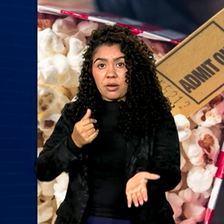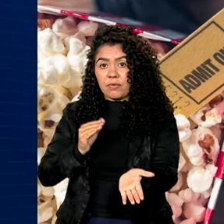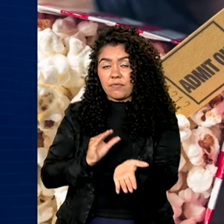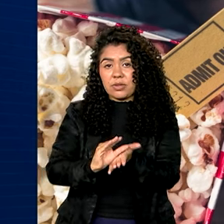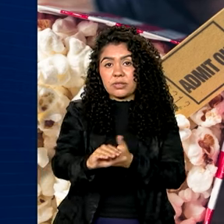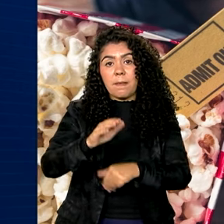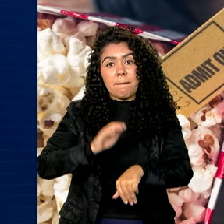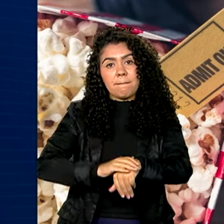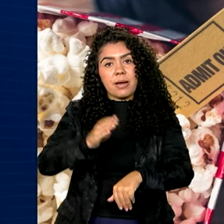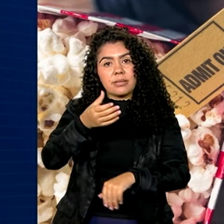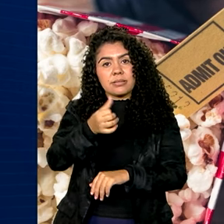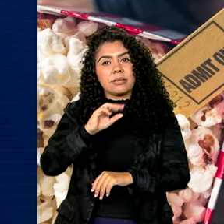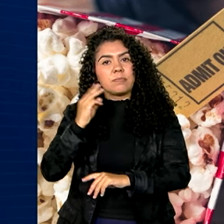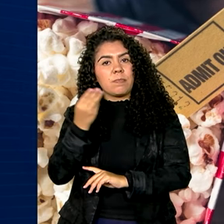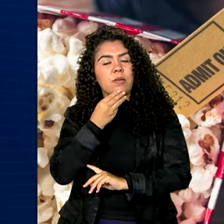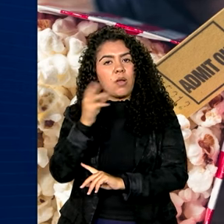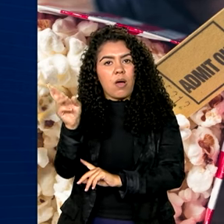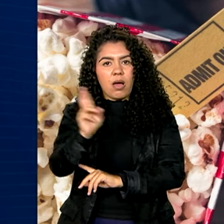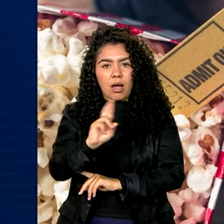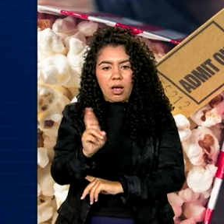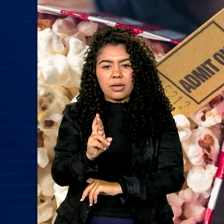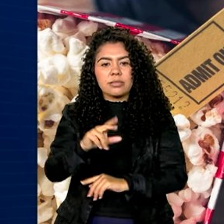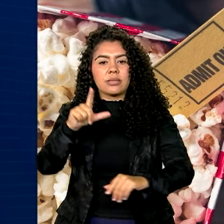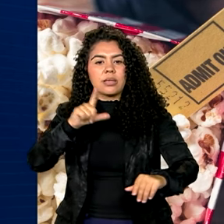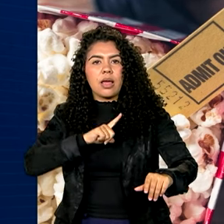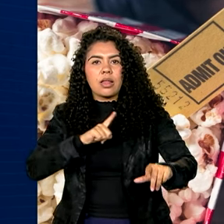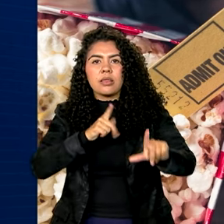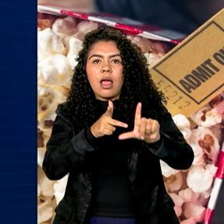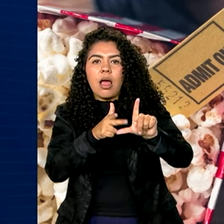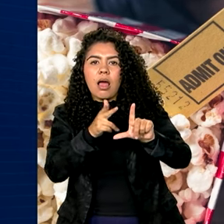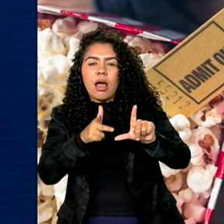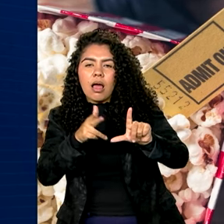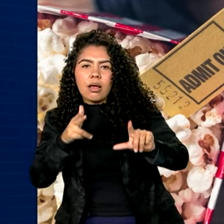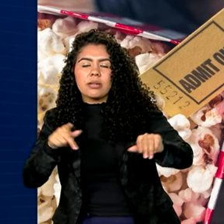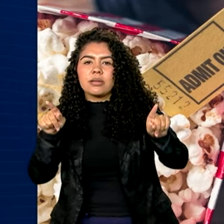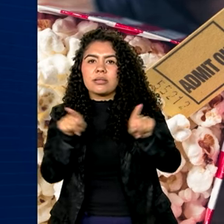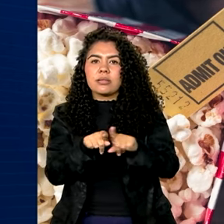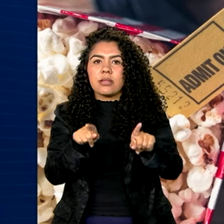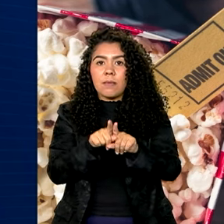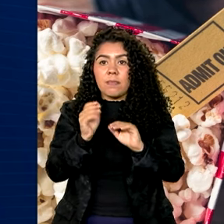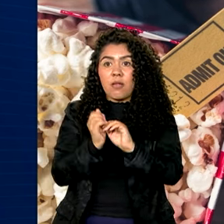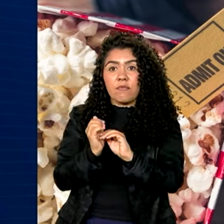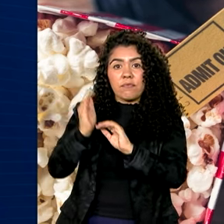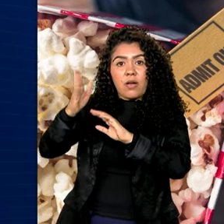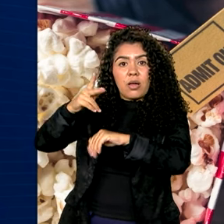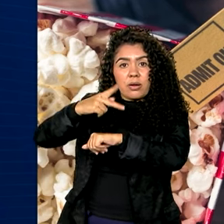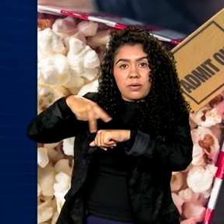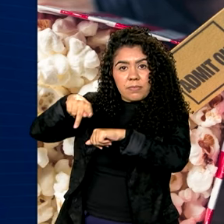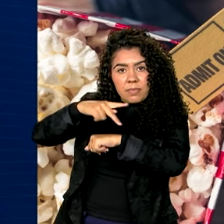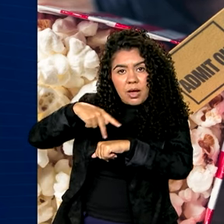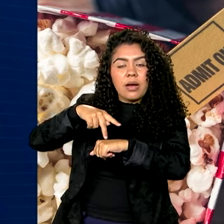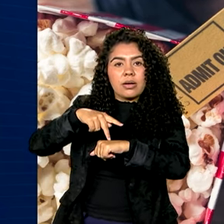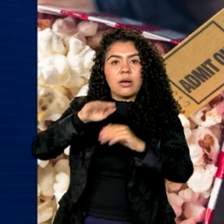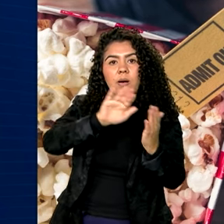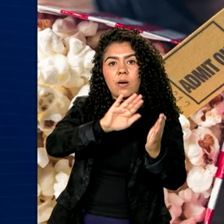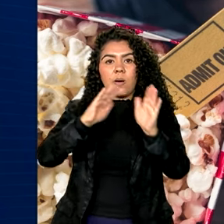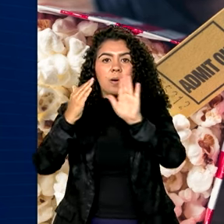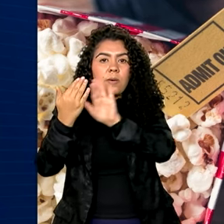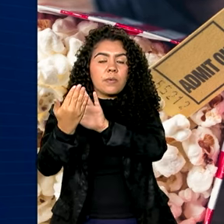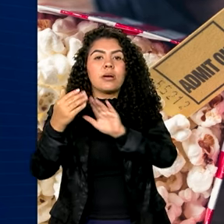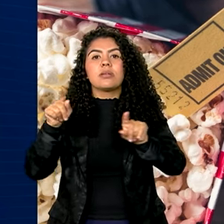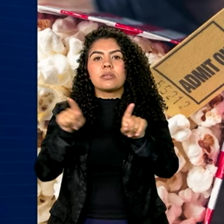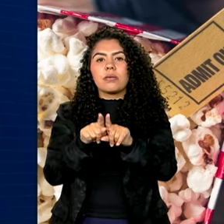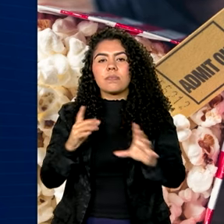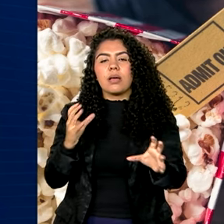reais em 100 projetos de curtas-metragens e intercâmbio de profissionais no exterior. Também foram destinados 1